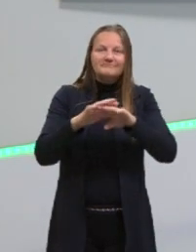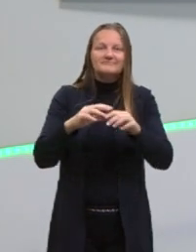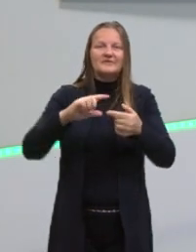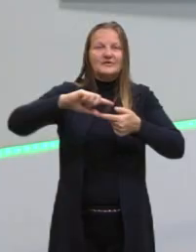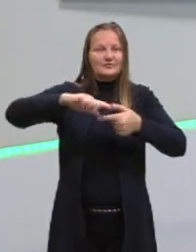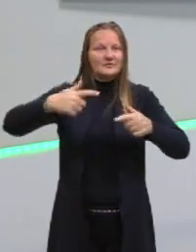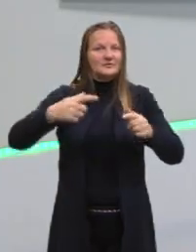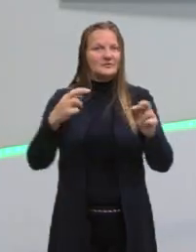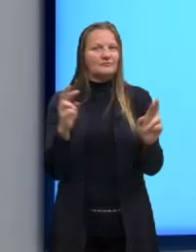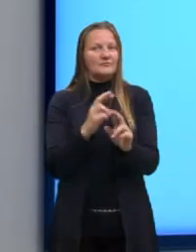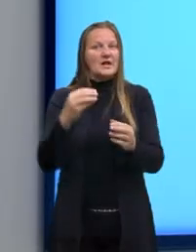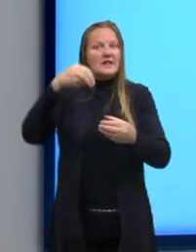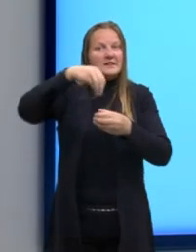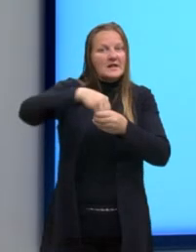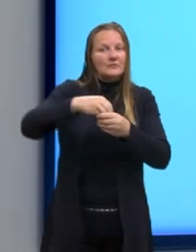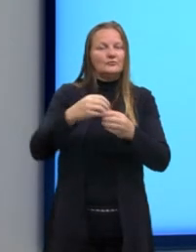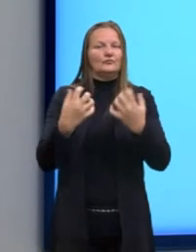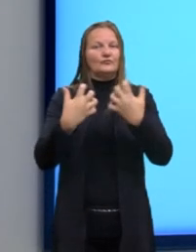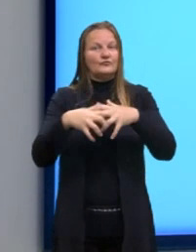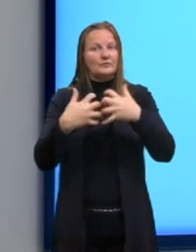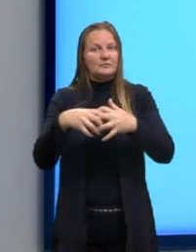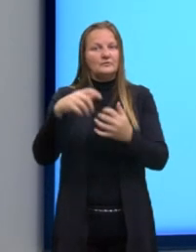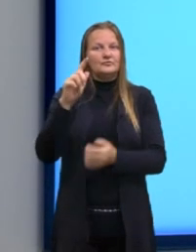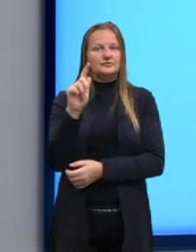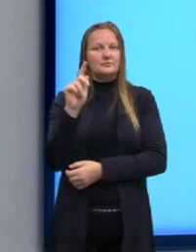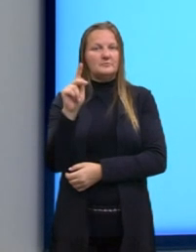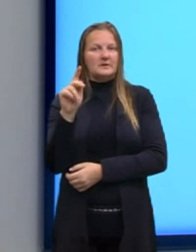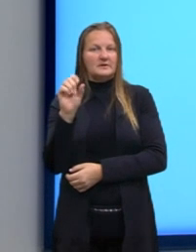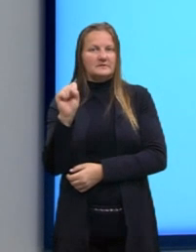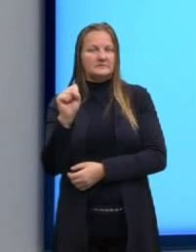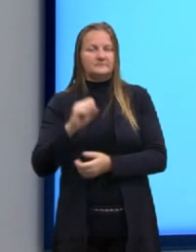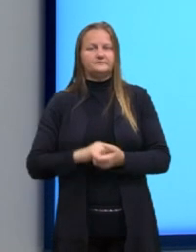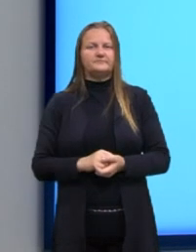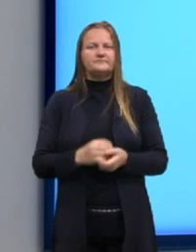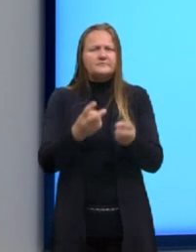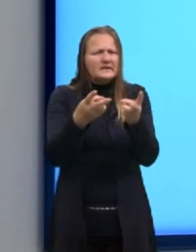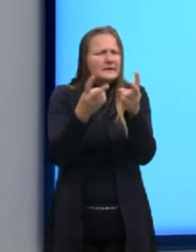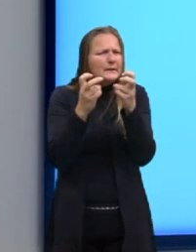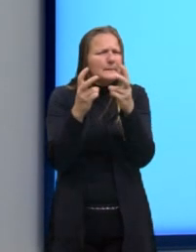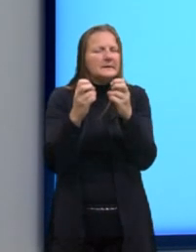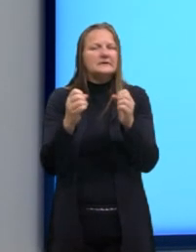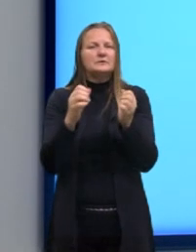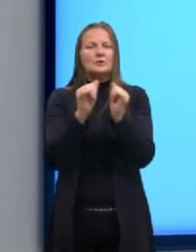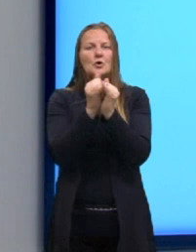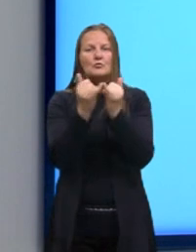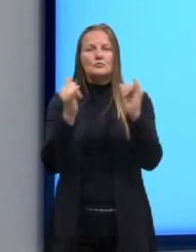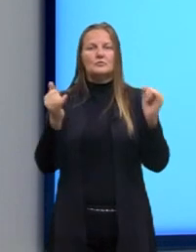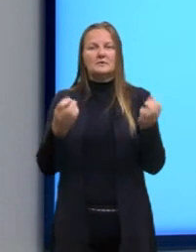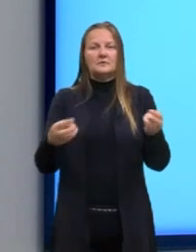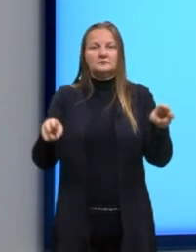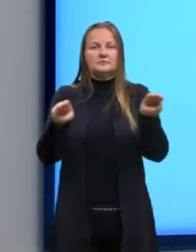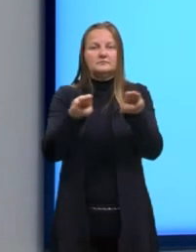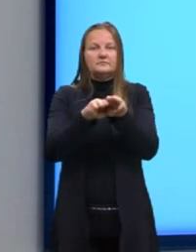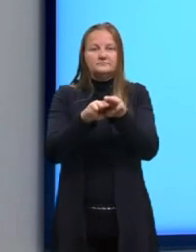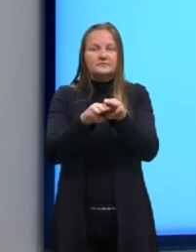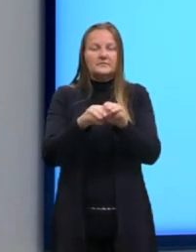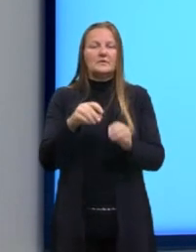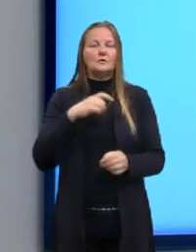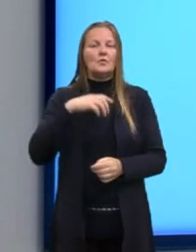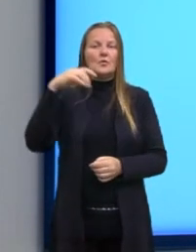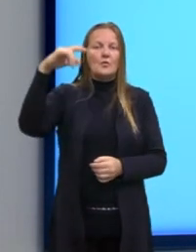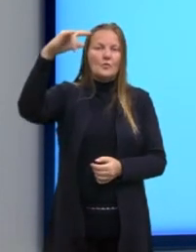essa relação. Ao receber, então, algum sinal eletromagnético, uma onda, né, os